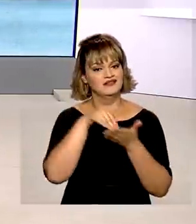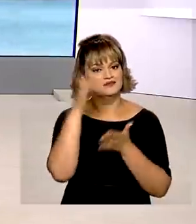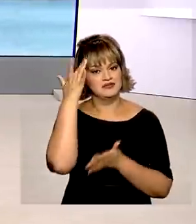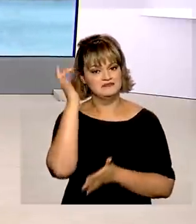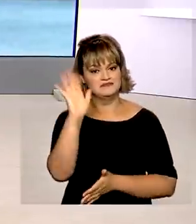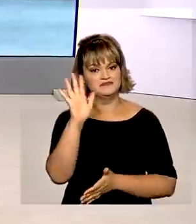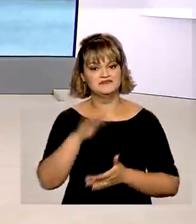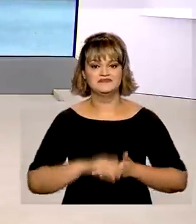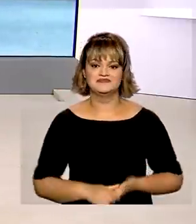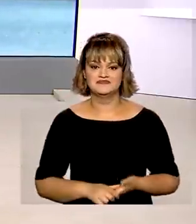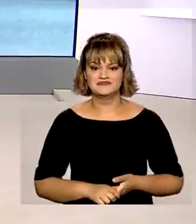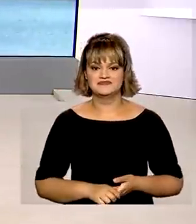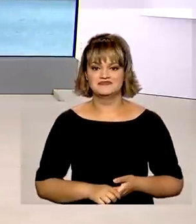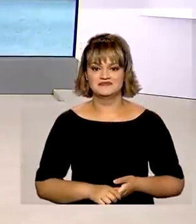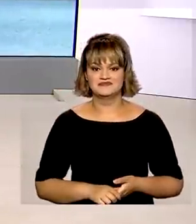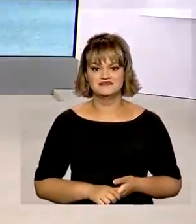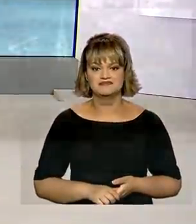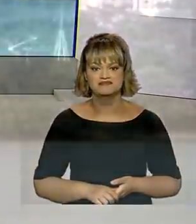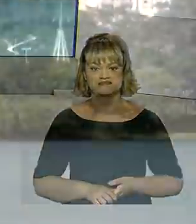amanhã. Tchau, tchau.